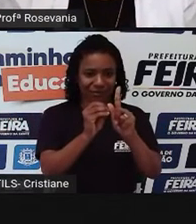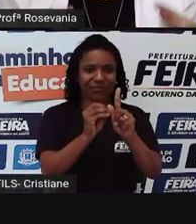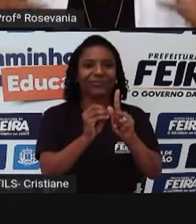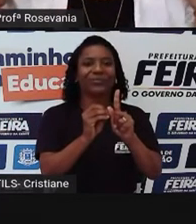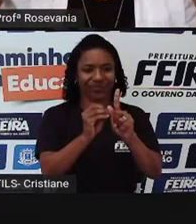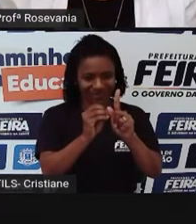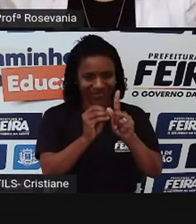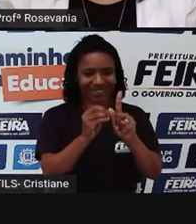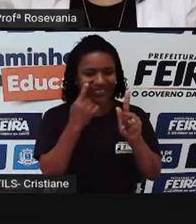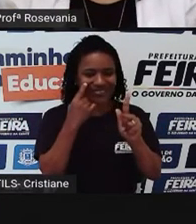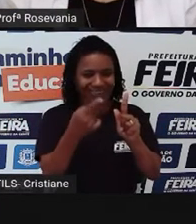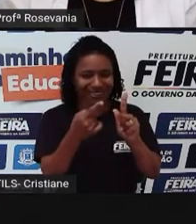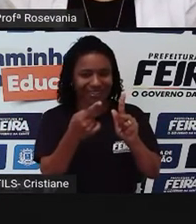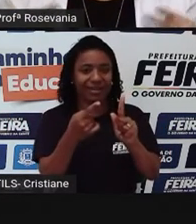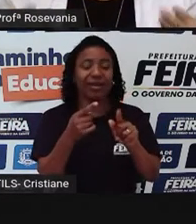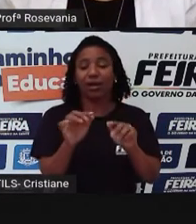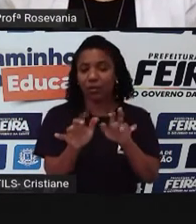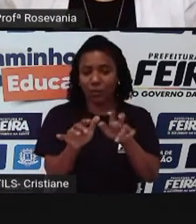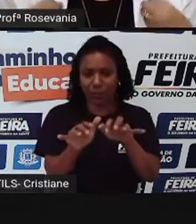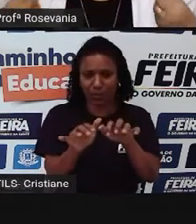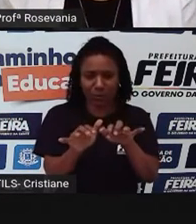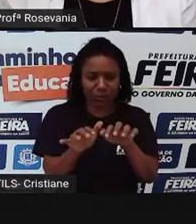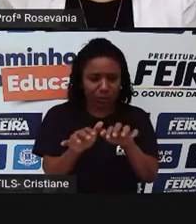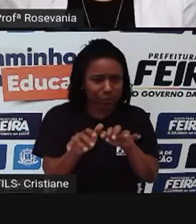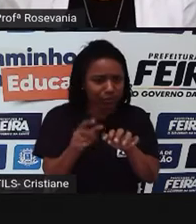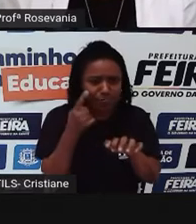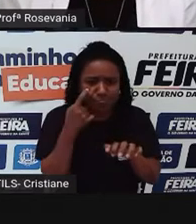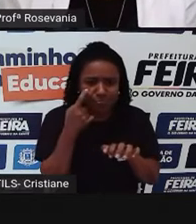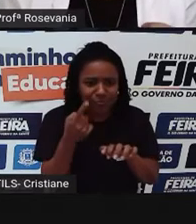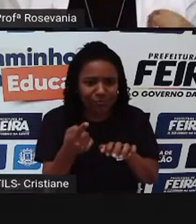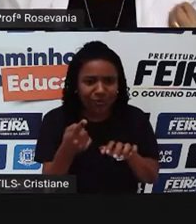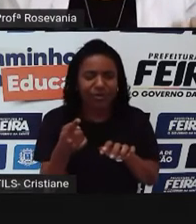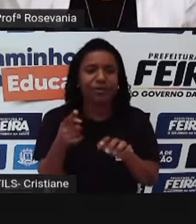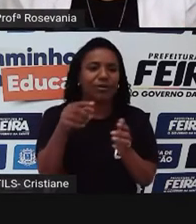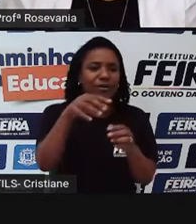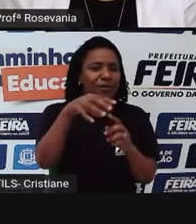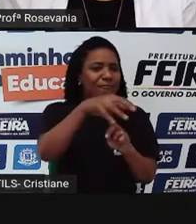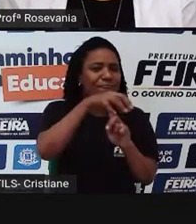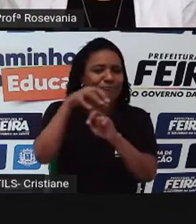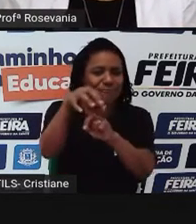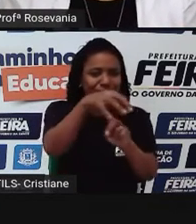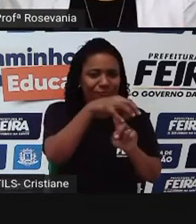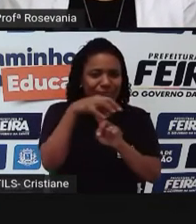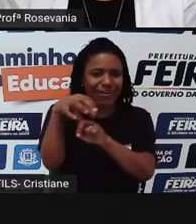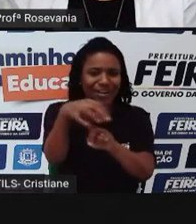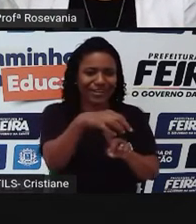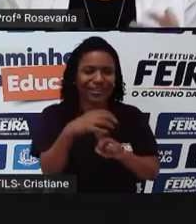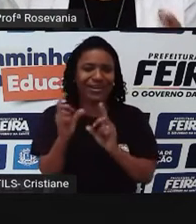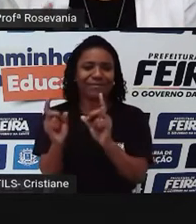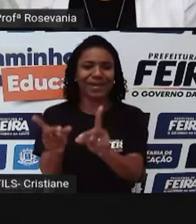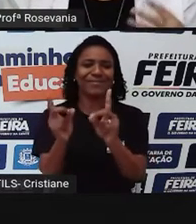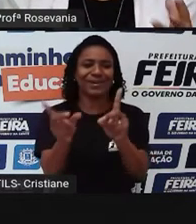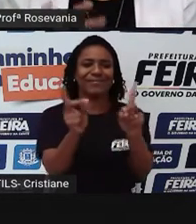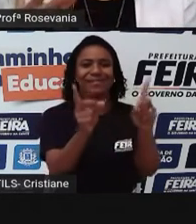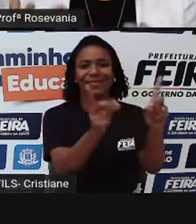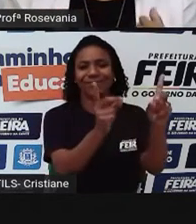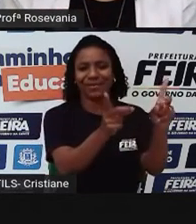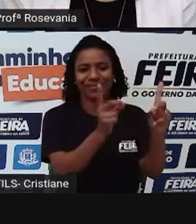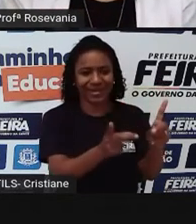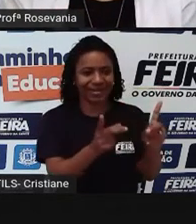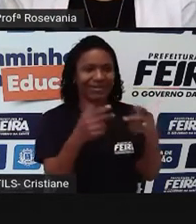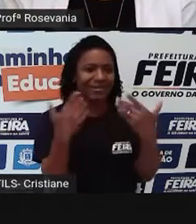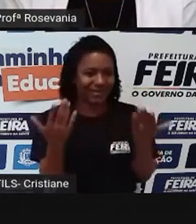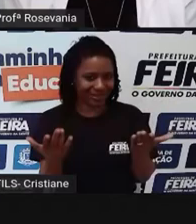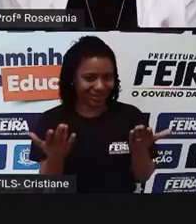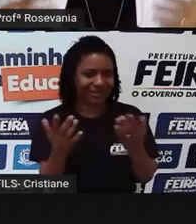pra vocês perceberem a viagem na história, daquele lugar ali que vocês estão, claro que tem a parte que é bastante